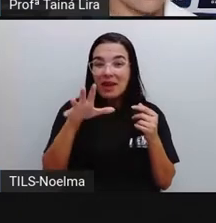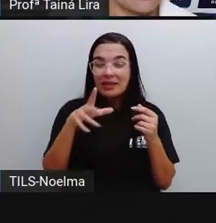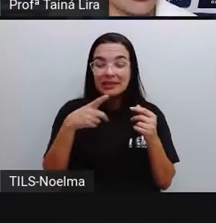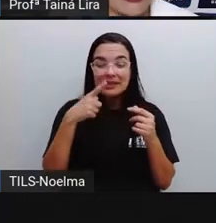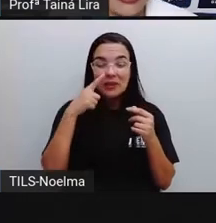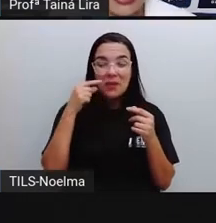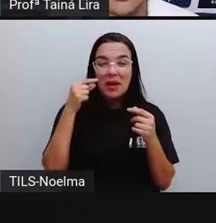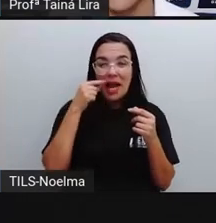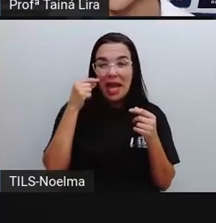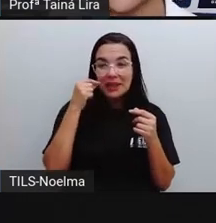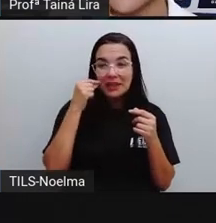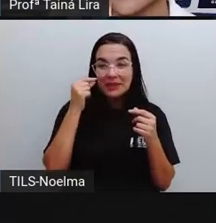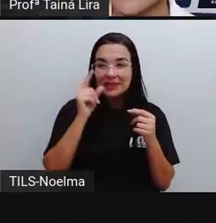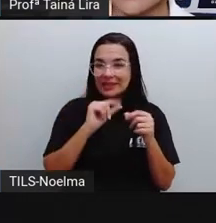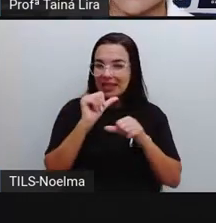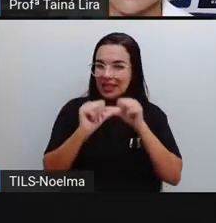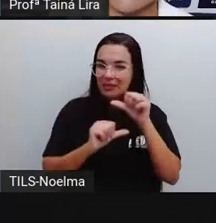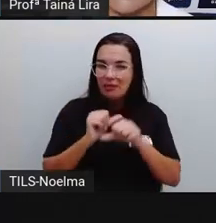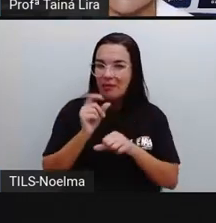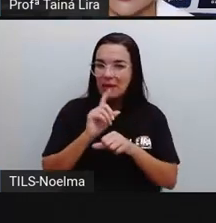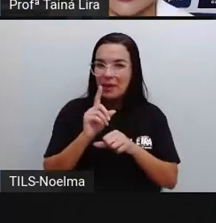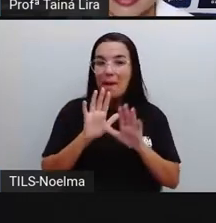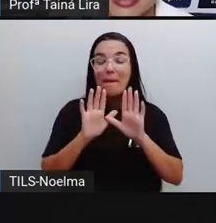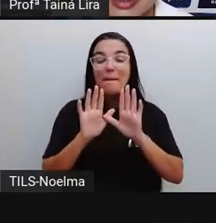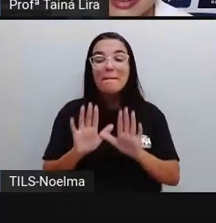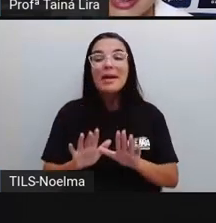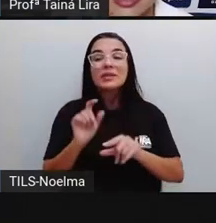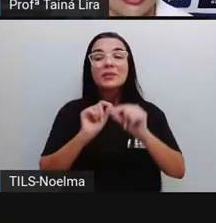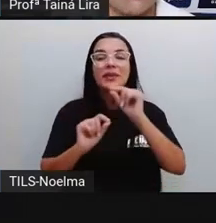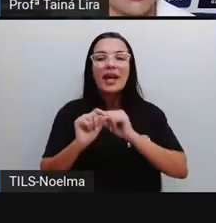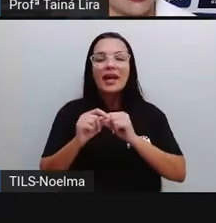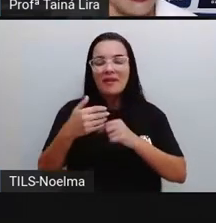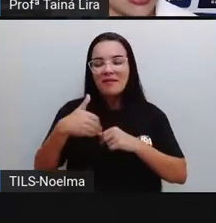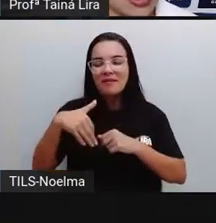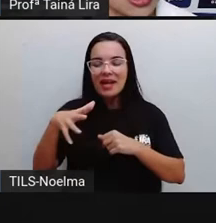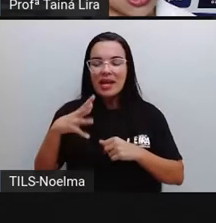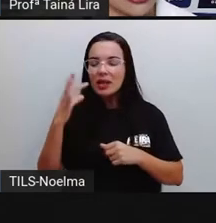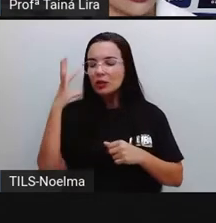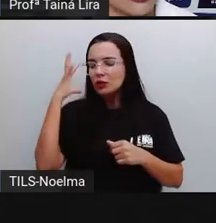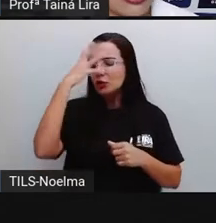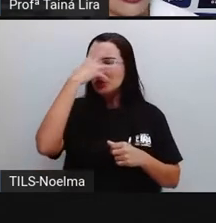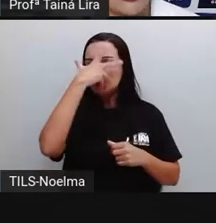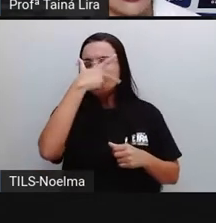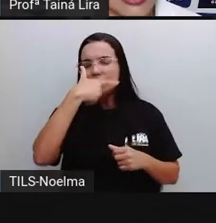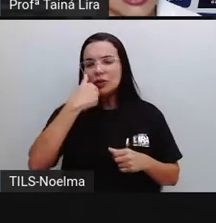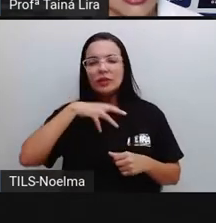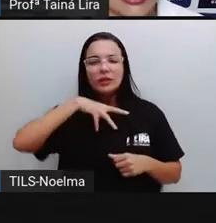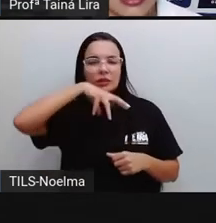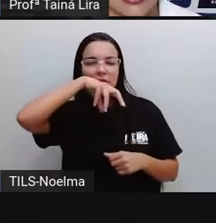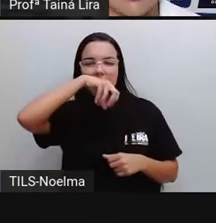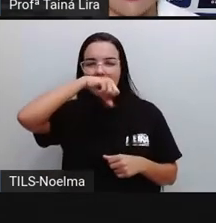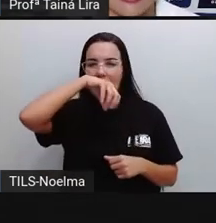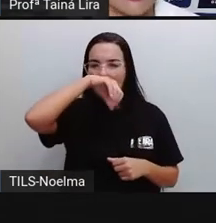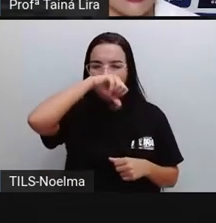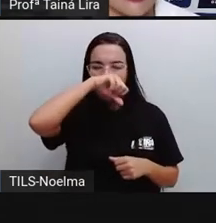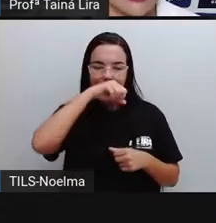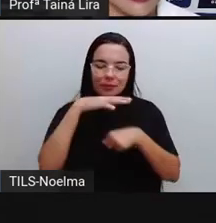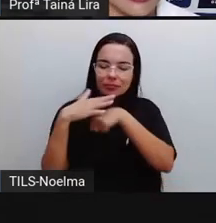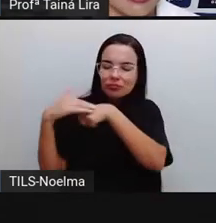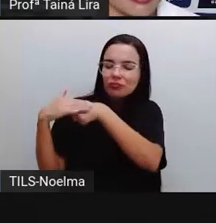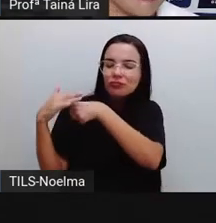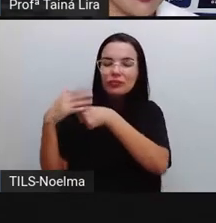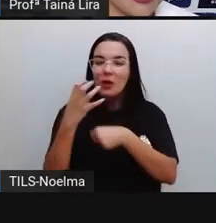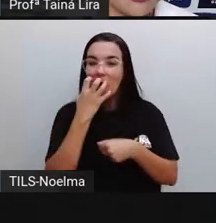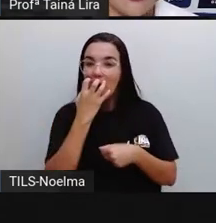o cachorrinho em um gatinho, mas sim que ele vai sair ali, ó, bem arrumadinho, cheirosinho, que vai sair